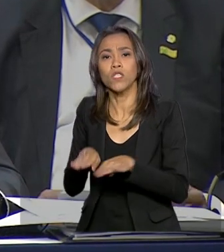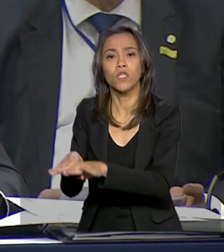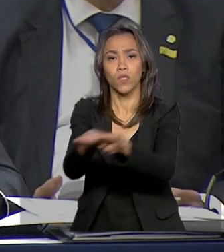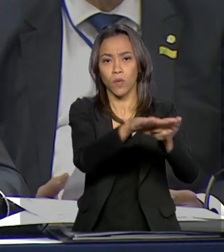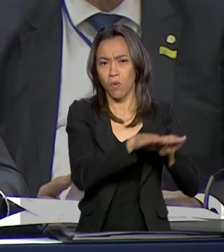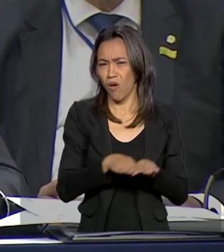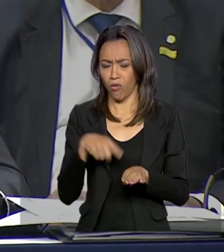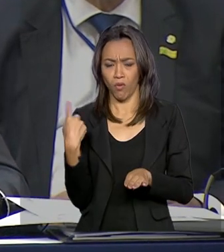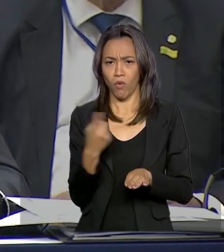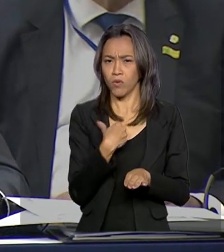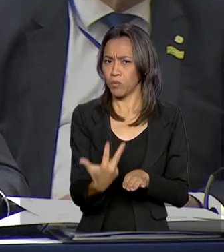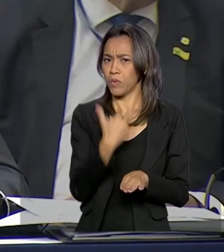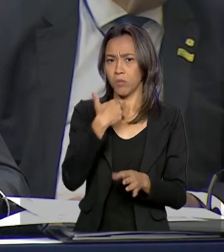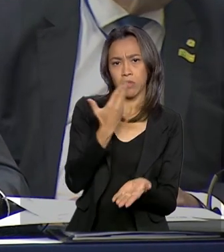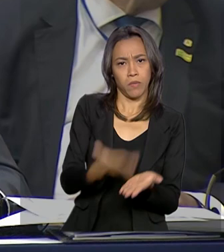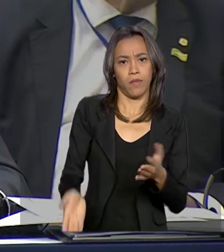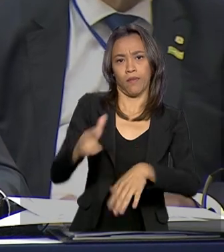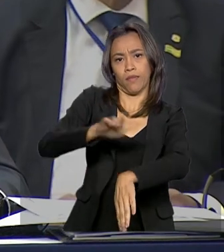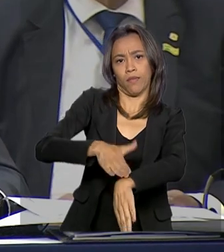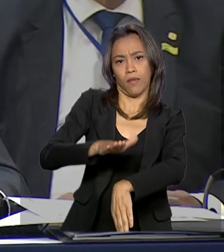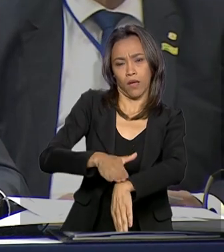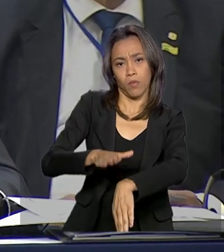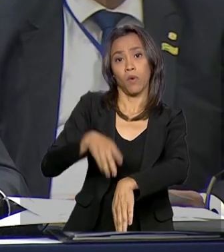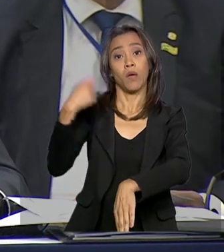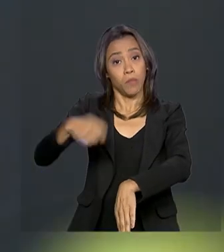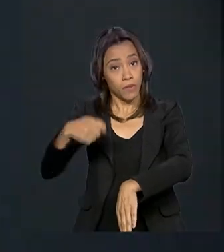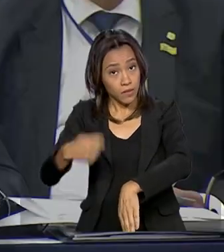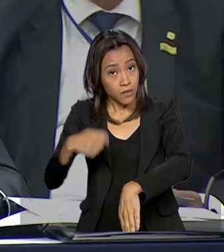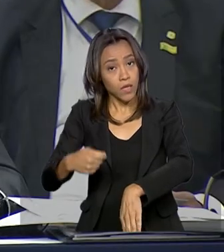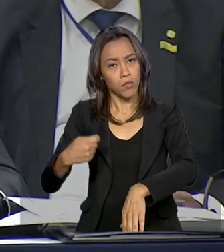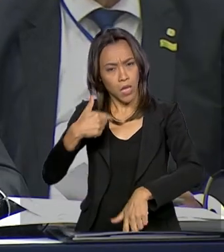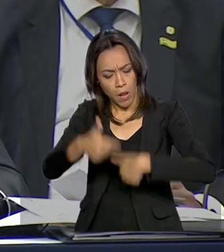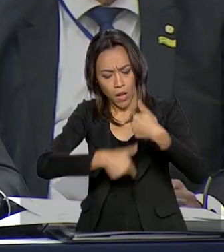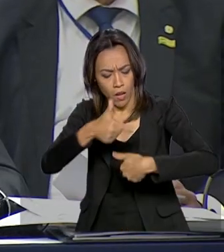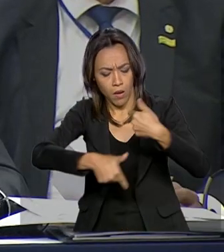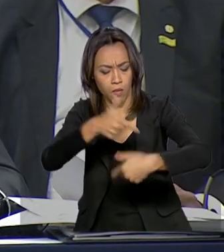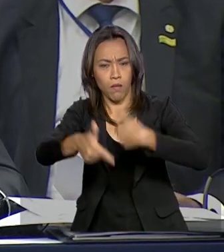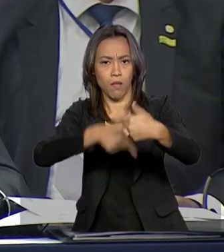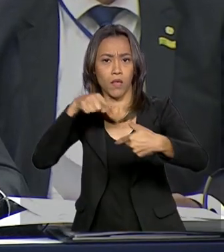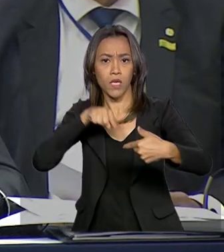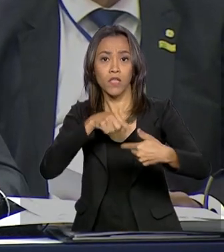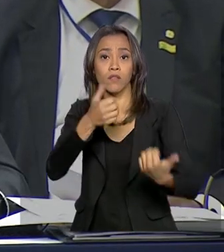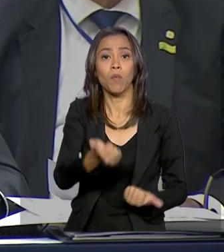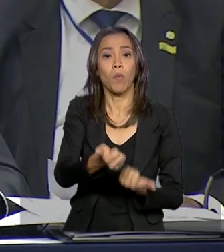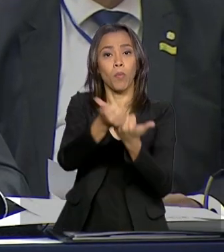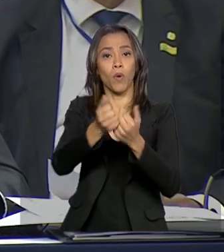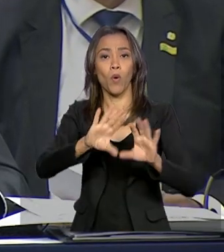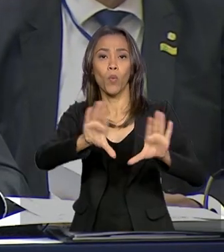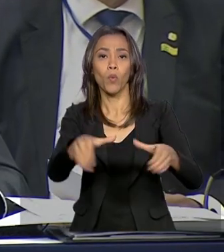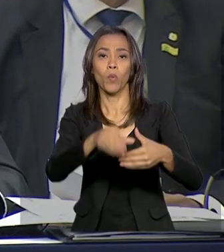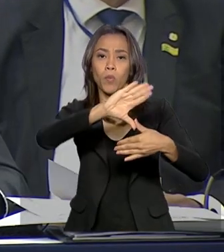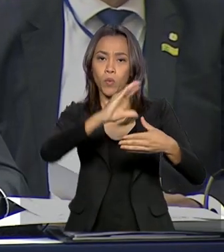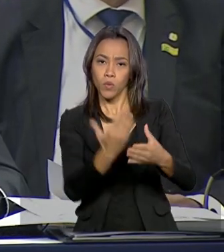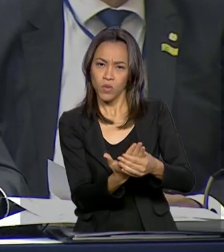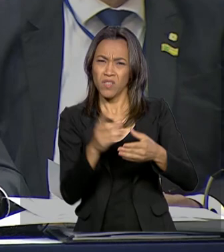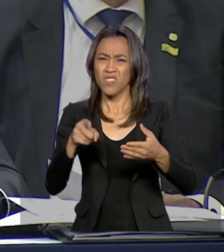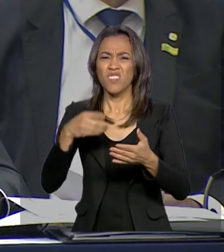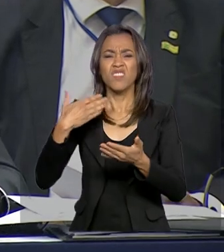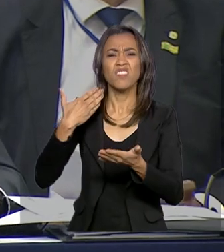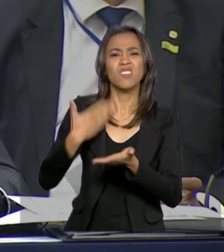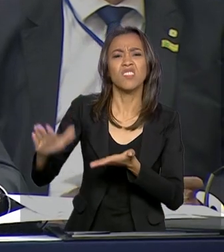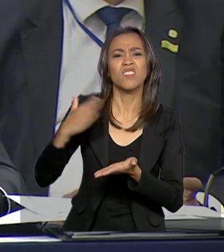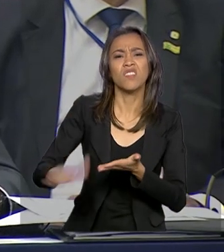Precisamos levar adiante as reformas que estão dando vitalidade ao Mercosul, sem assentar retrocessos ideológicos.